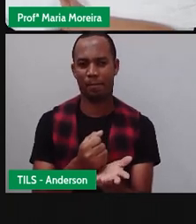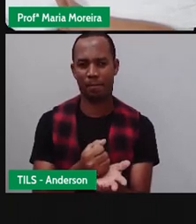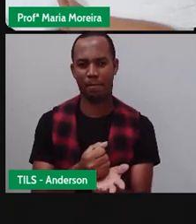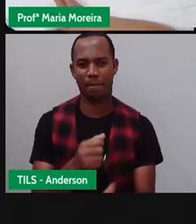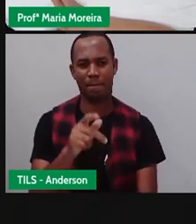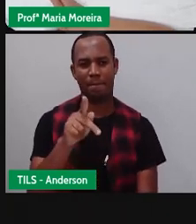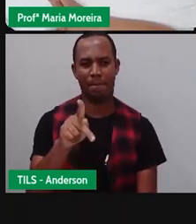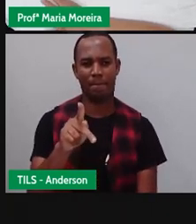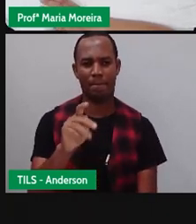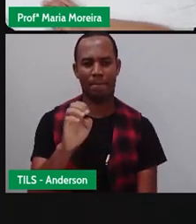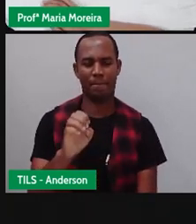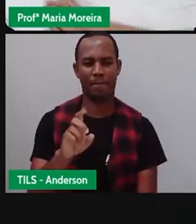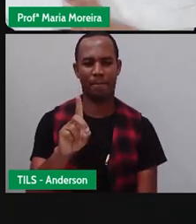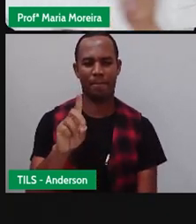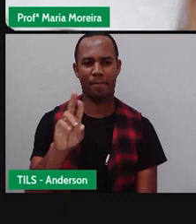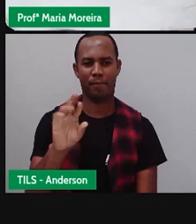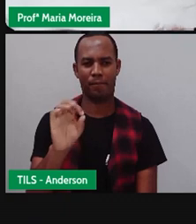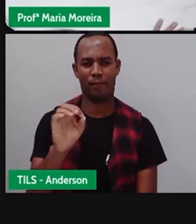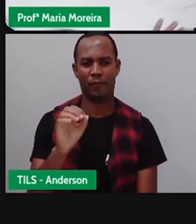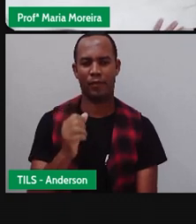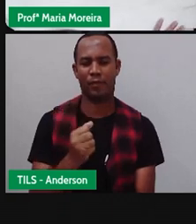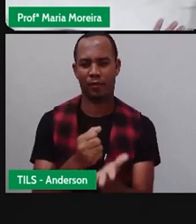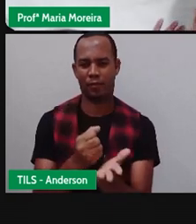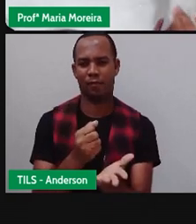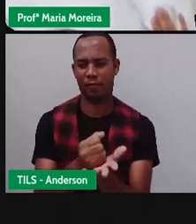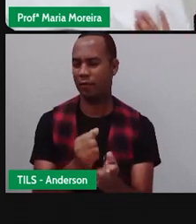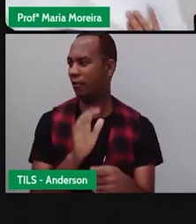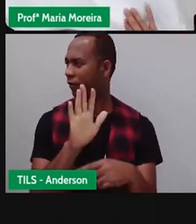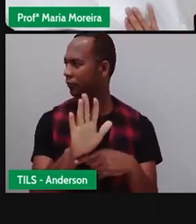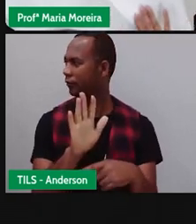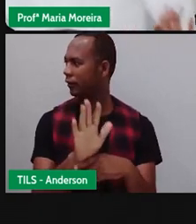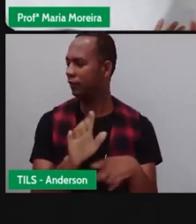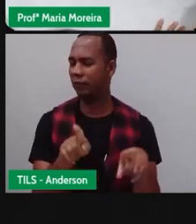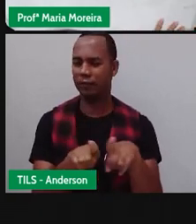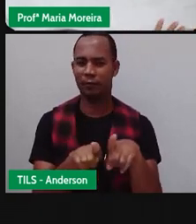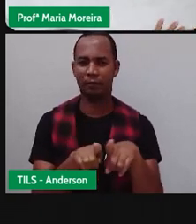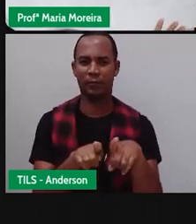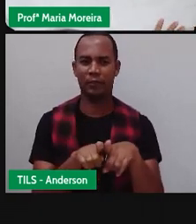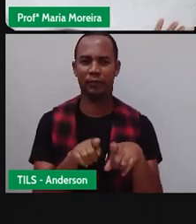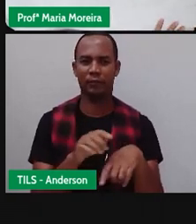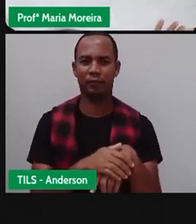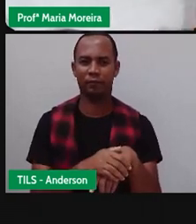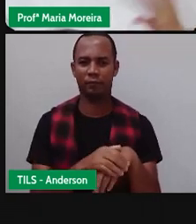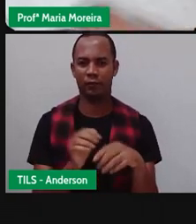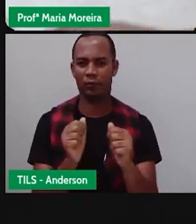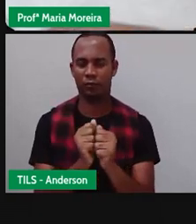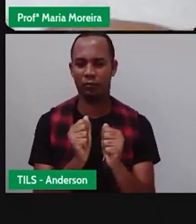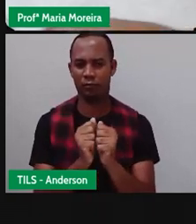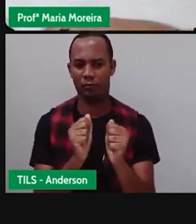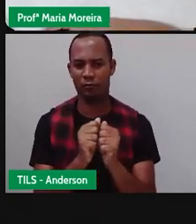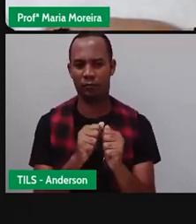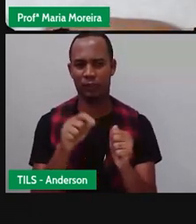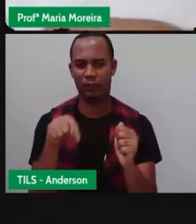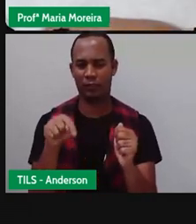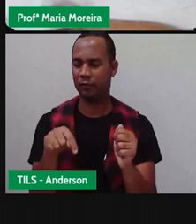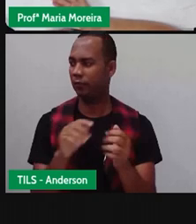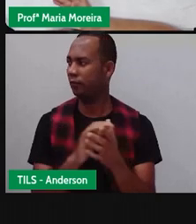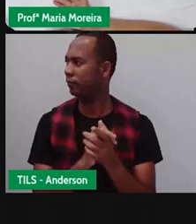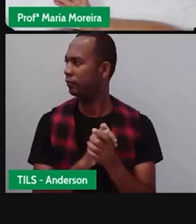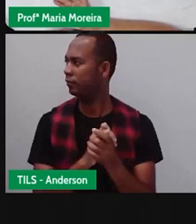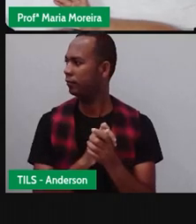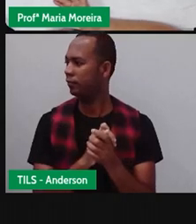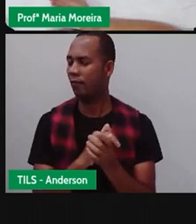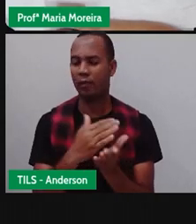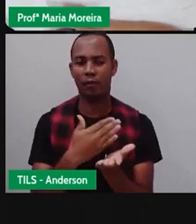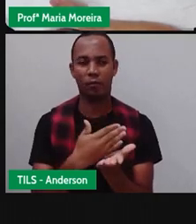porque a Pró escreve a Pró passa slide. Hoje o quadro da NASA, né? Mais uma vez aqui com a gente, certo? Aí